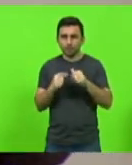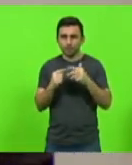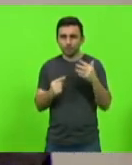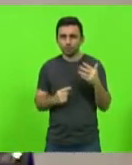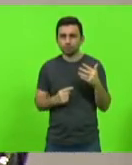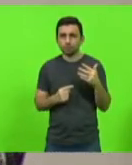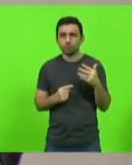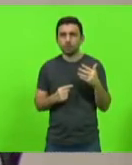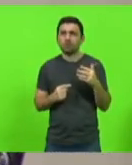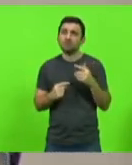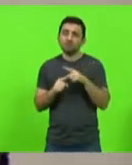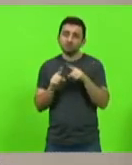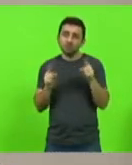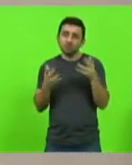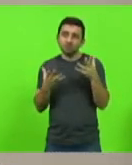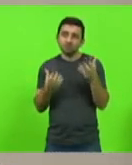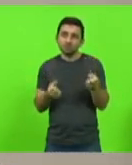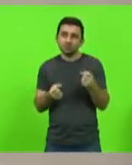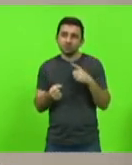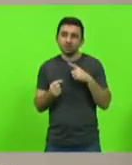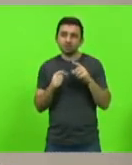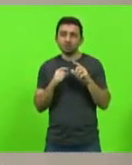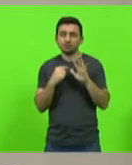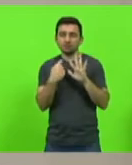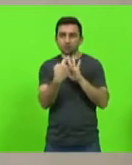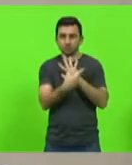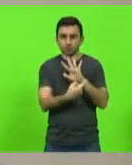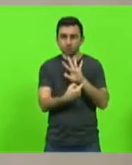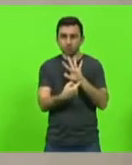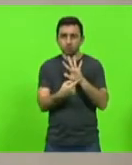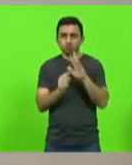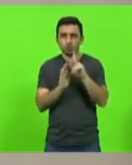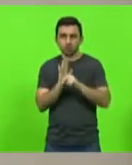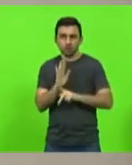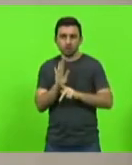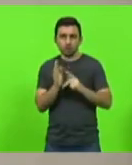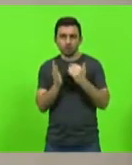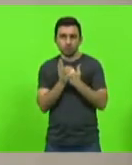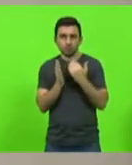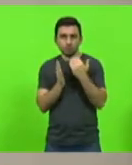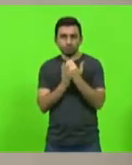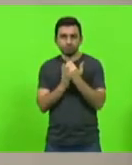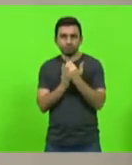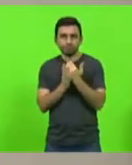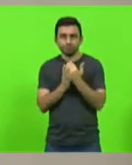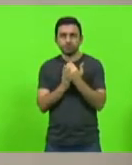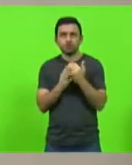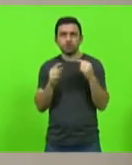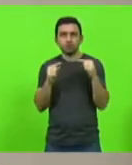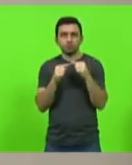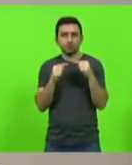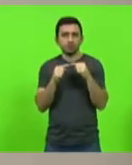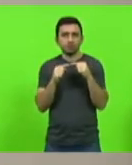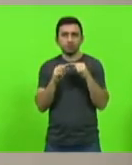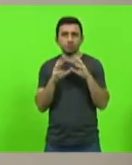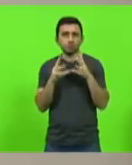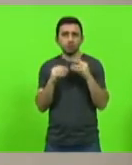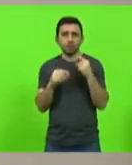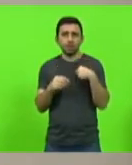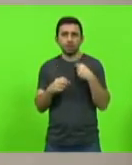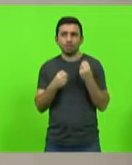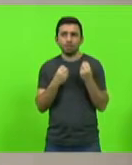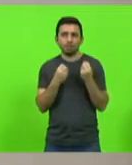vocês entenderem, nós temos cinco projetos extra-pauta e todos eles referem-se a doação de